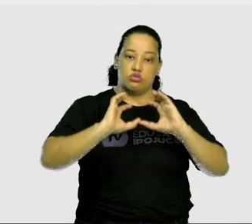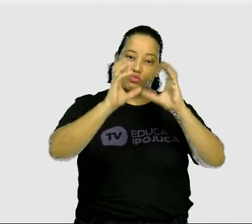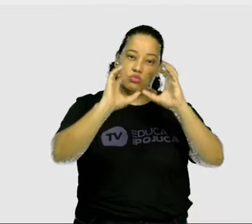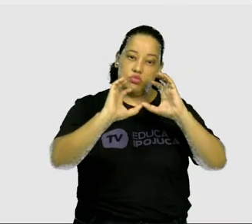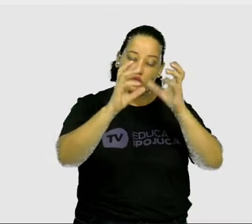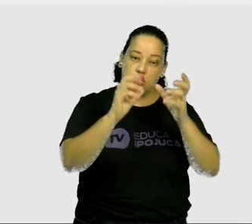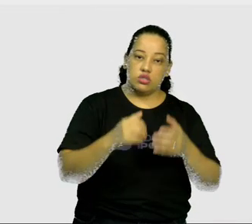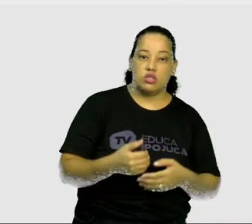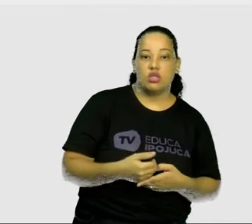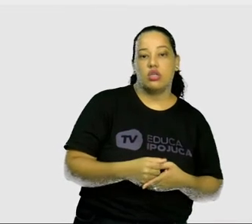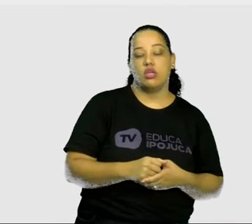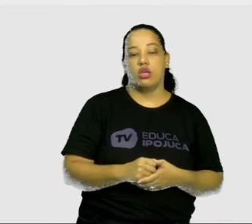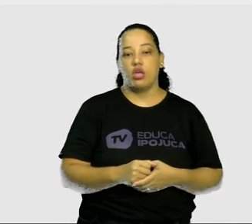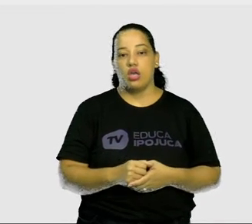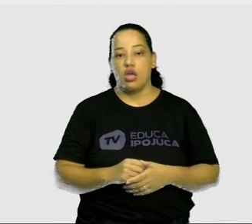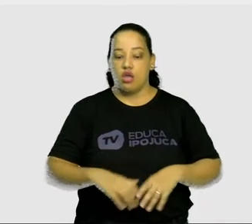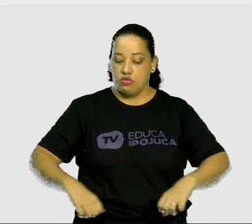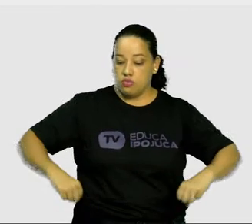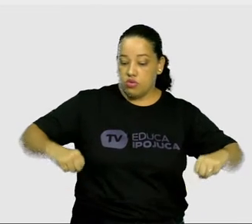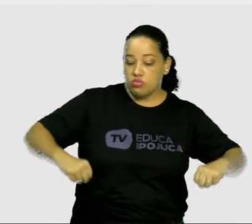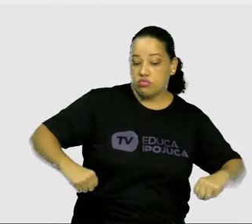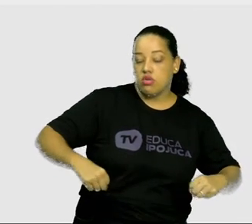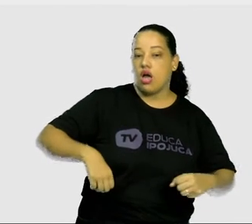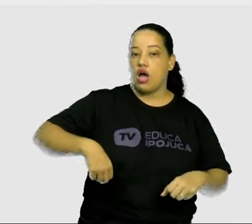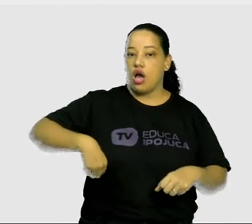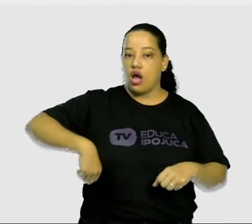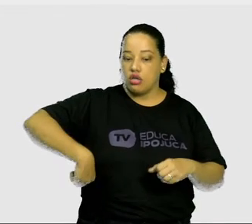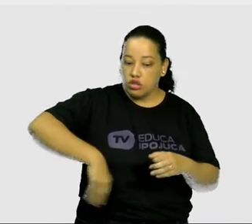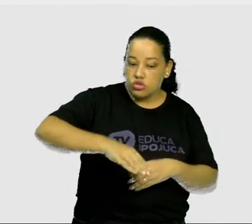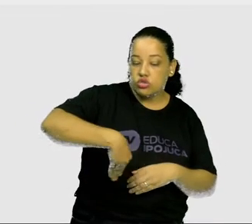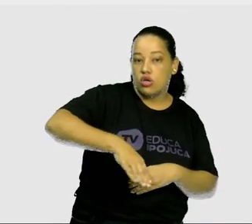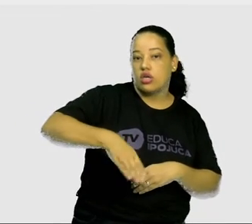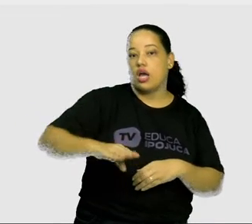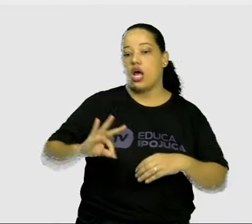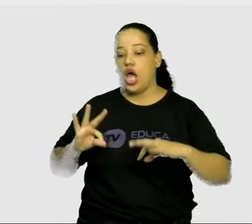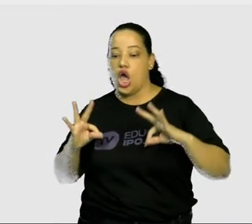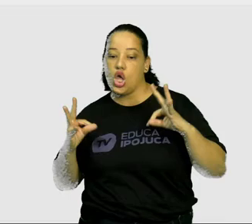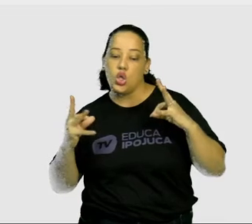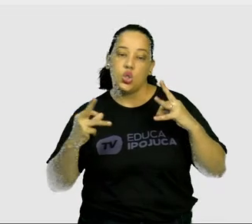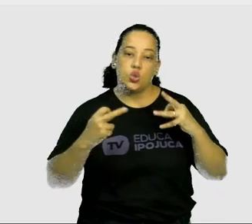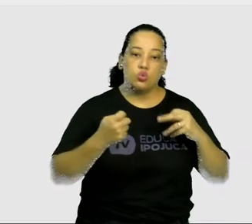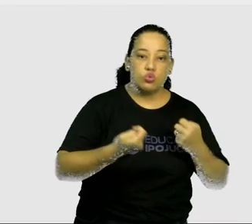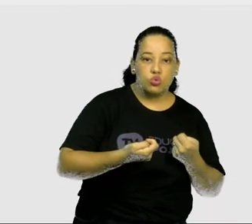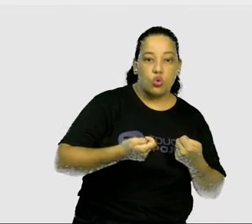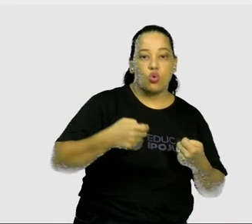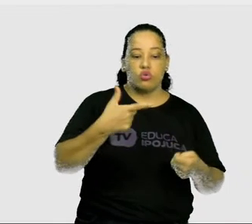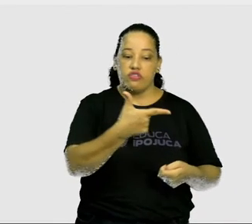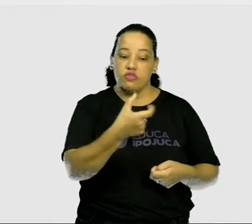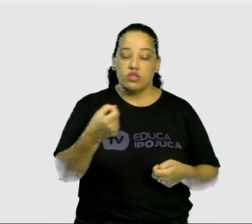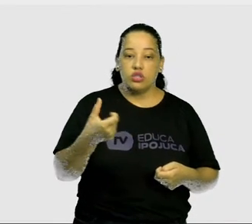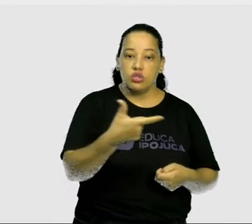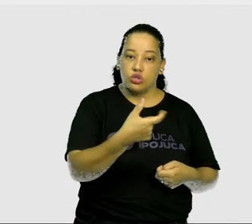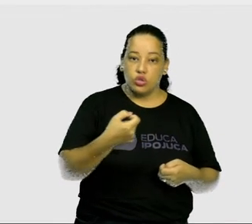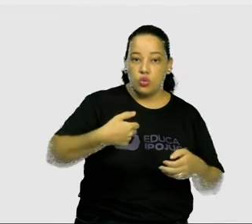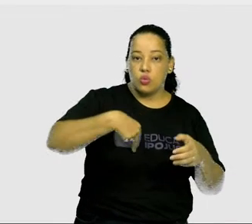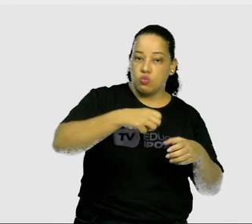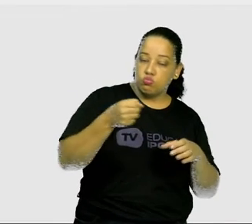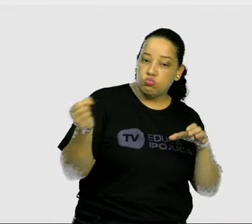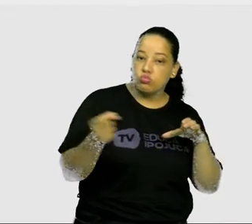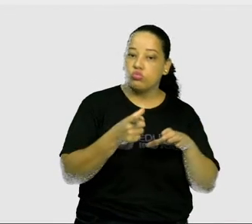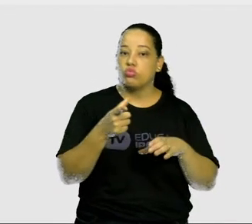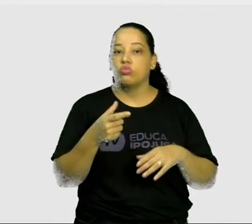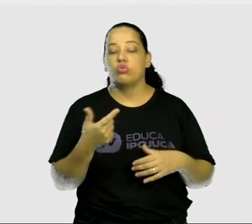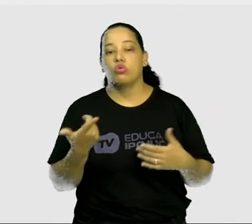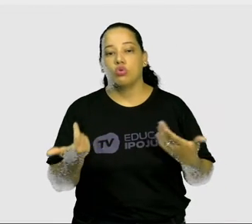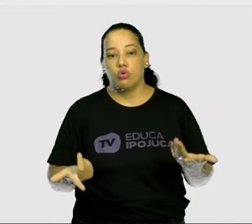travinha, futebol de mão dada, todos contra todos, jogos dos 21 pontos, mini basquete